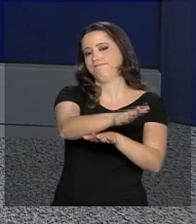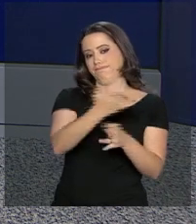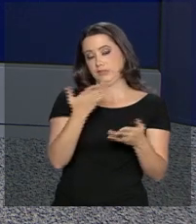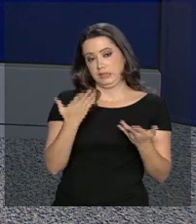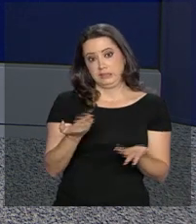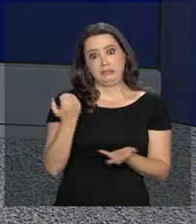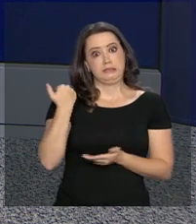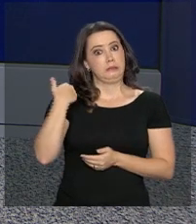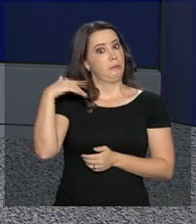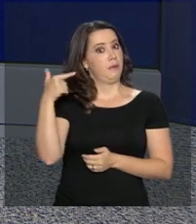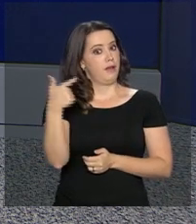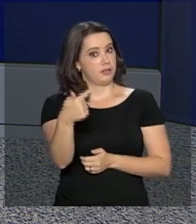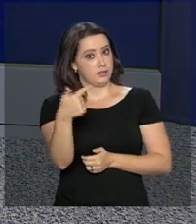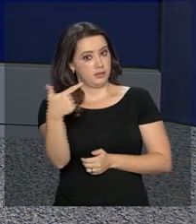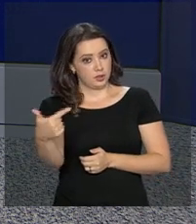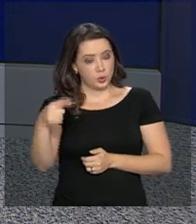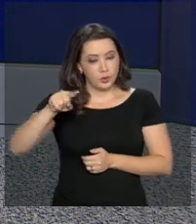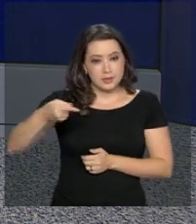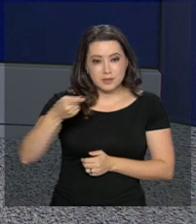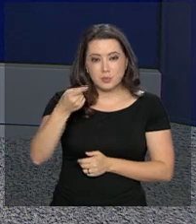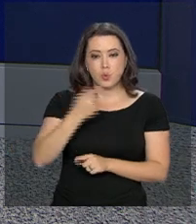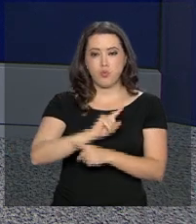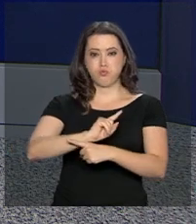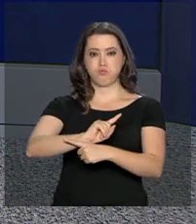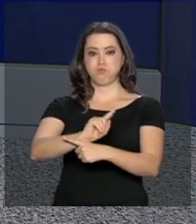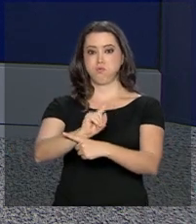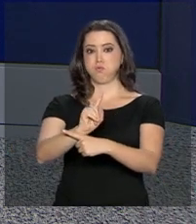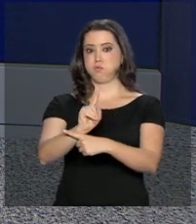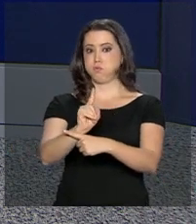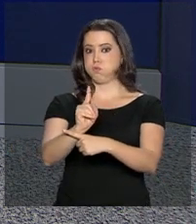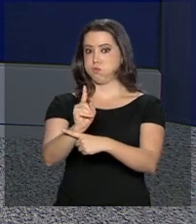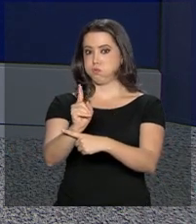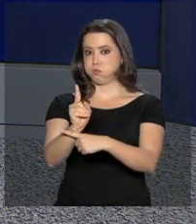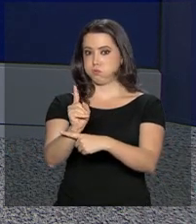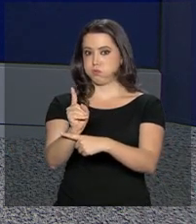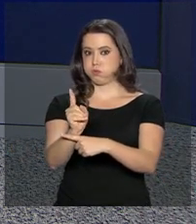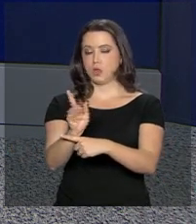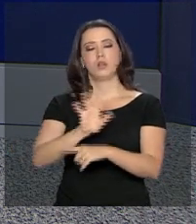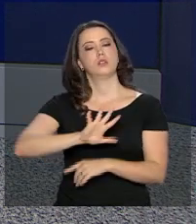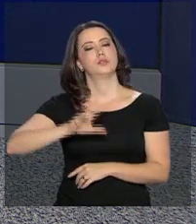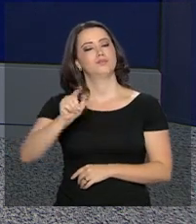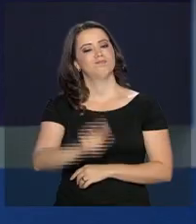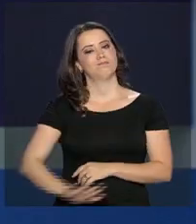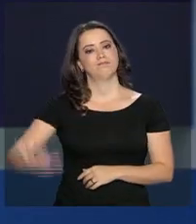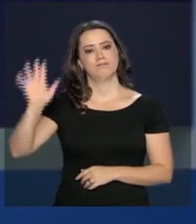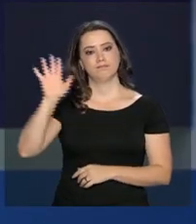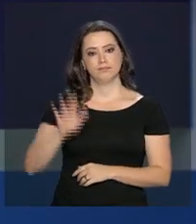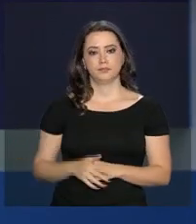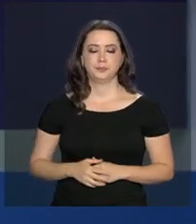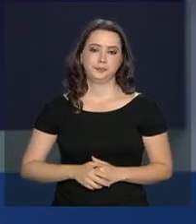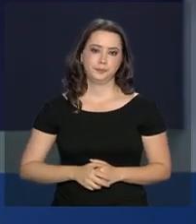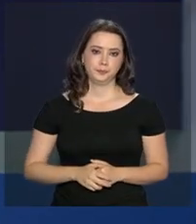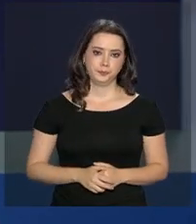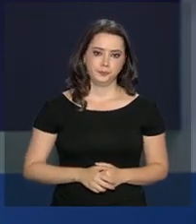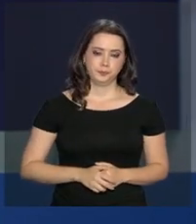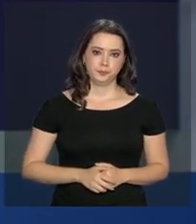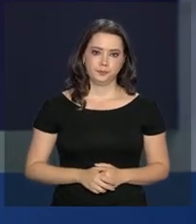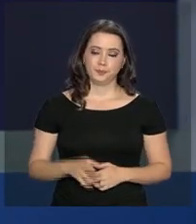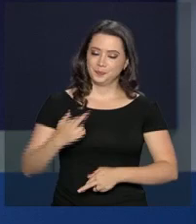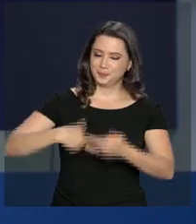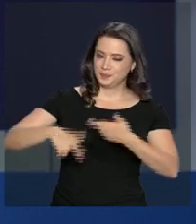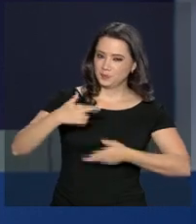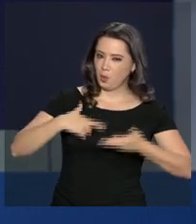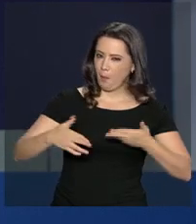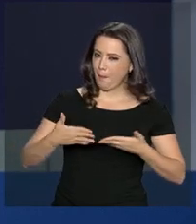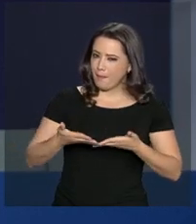mais de 72 mil em excesso de velocidade em todo o país. O presente de